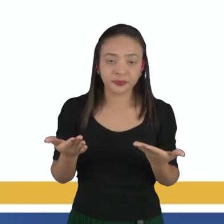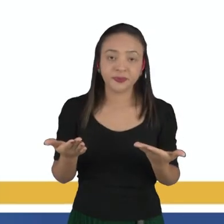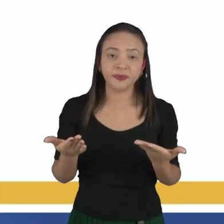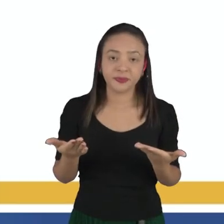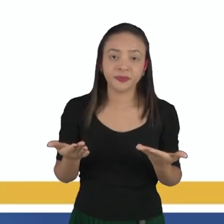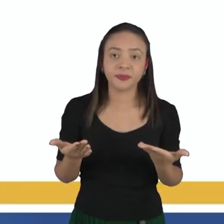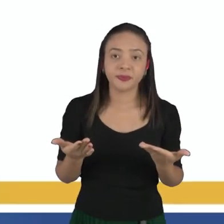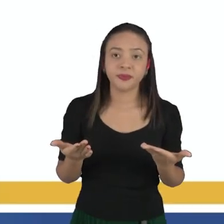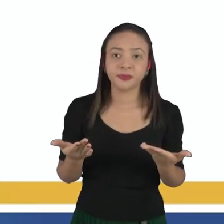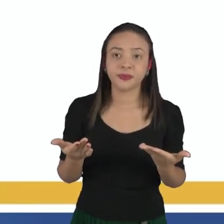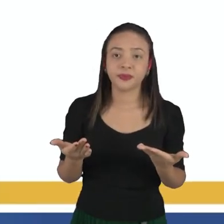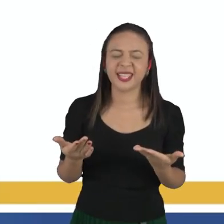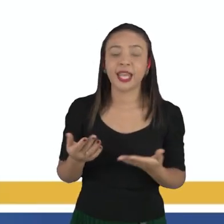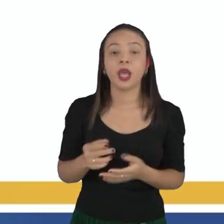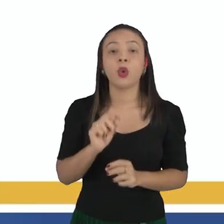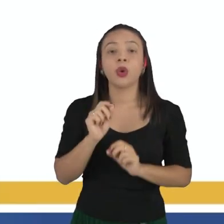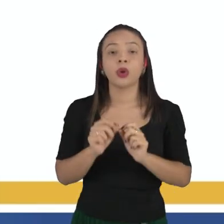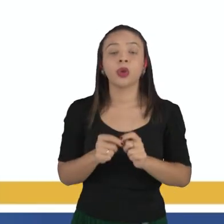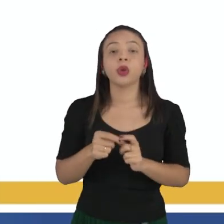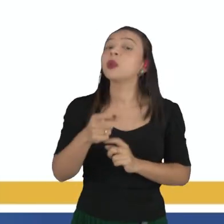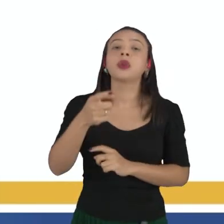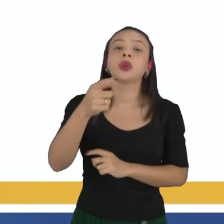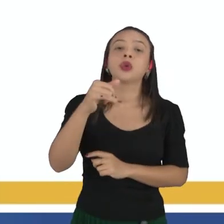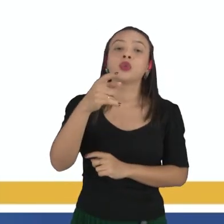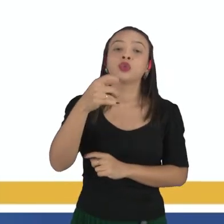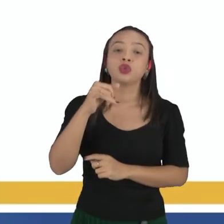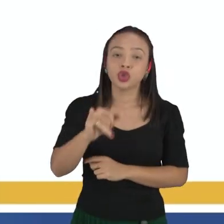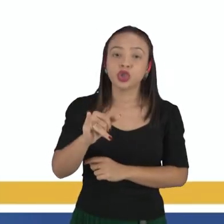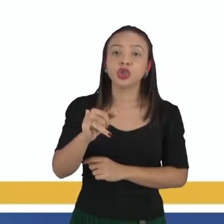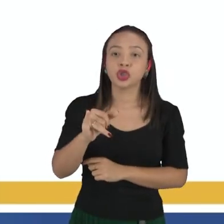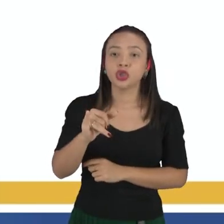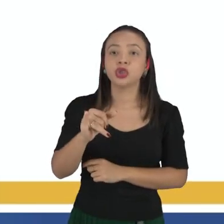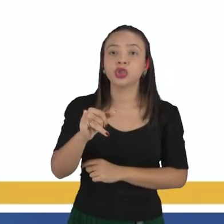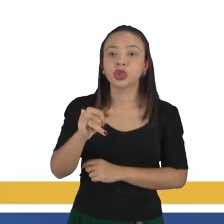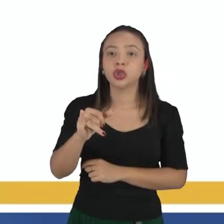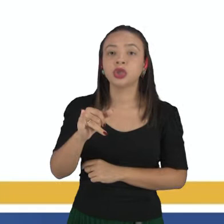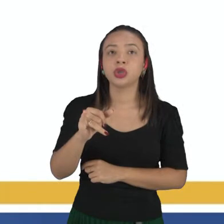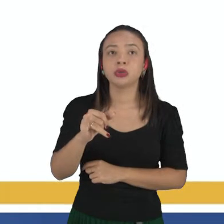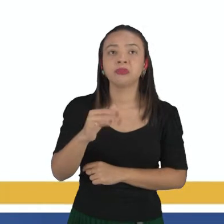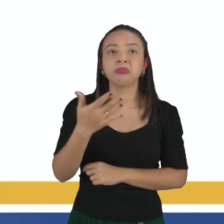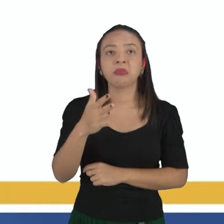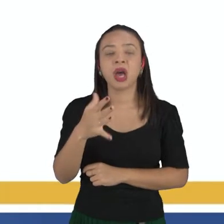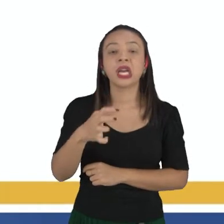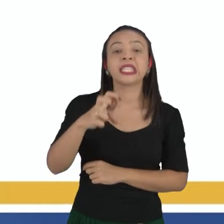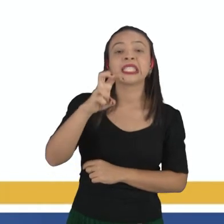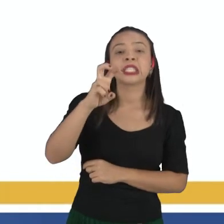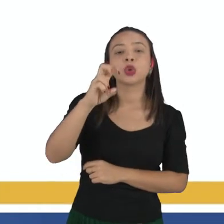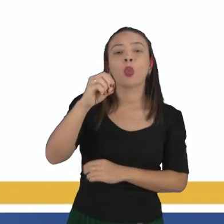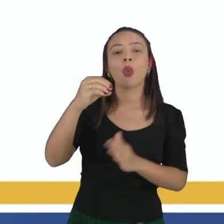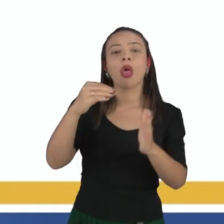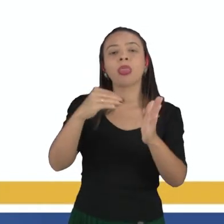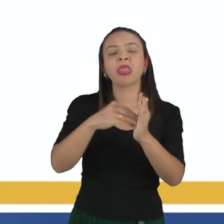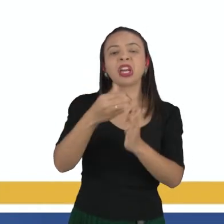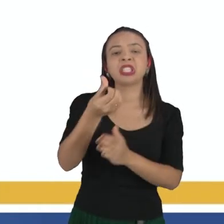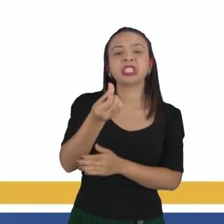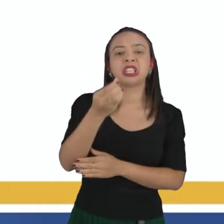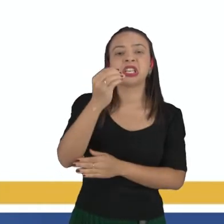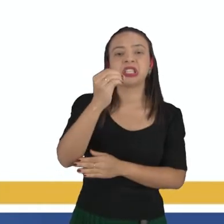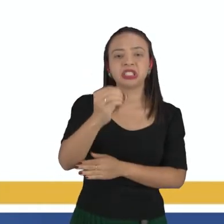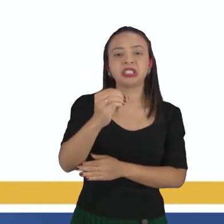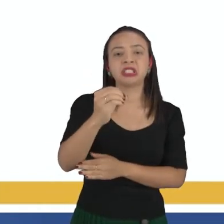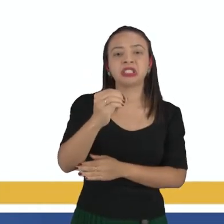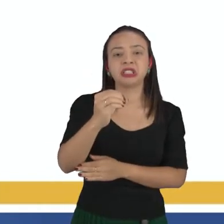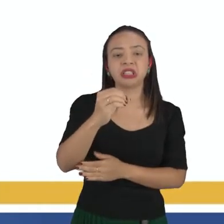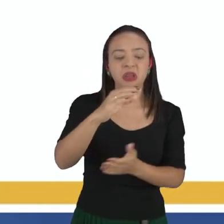a partir da urina, ele reuniu 50, de 50 a 60 galões, conta a história de